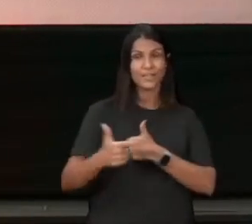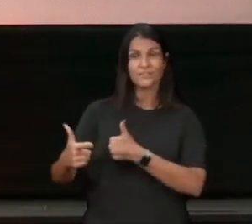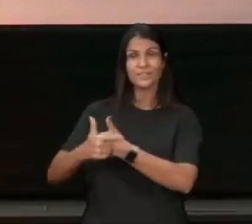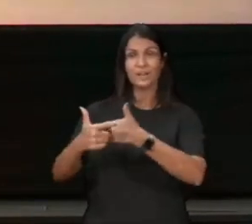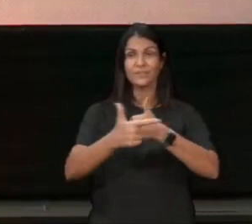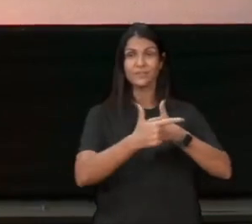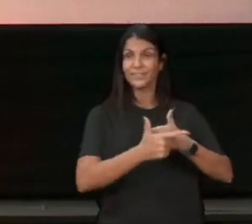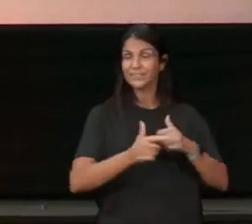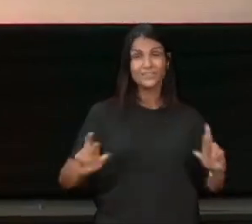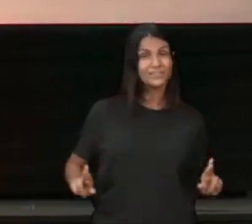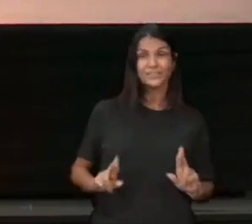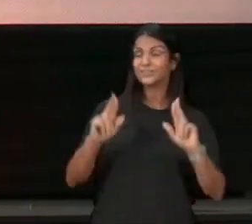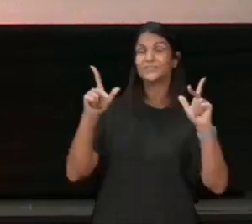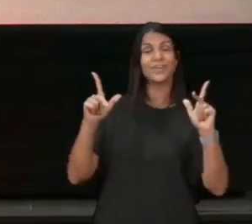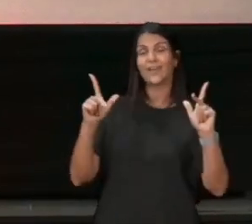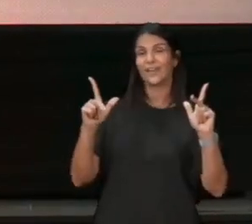filho, tem que respeitar pai,